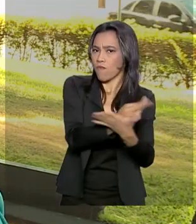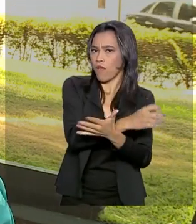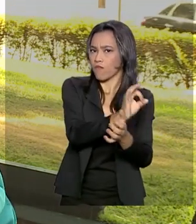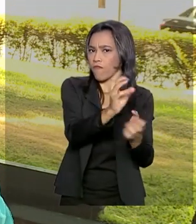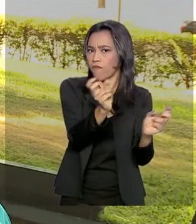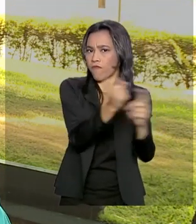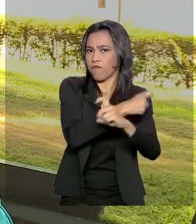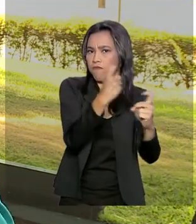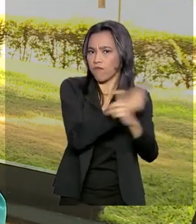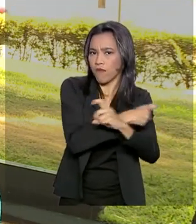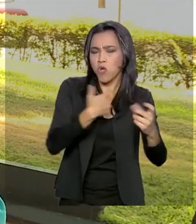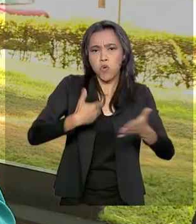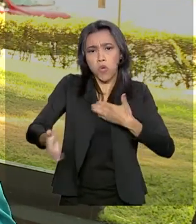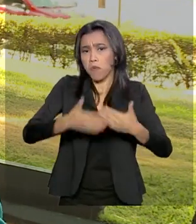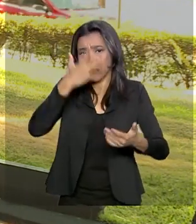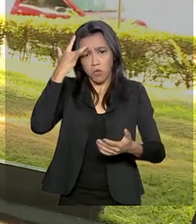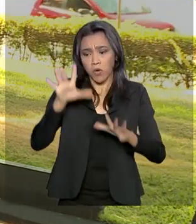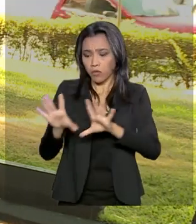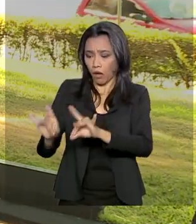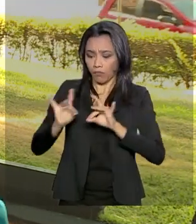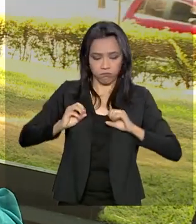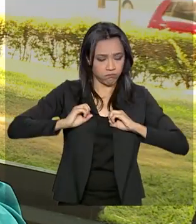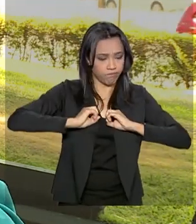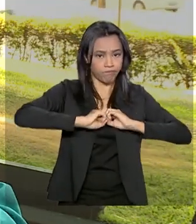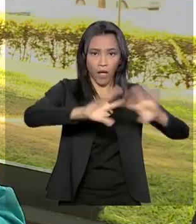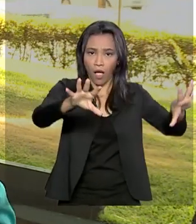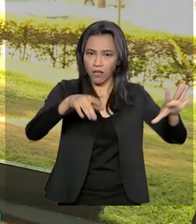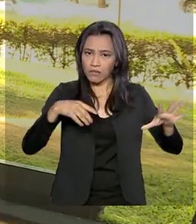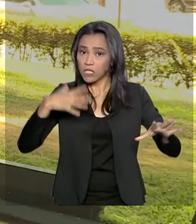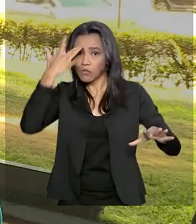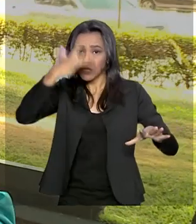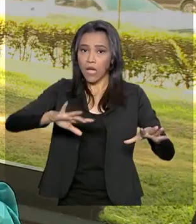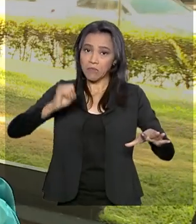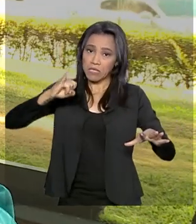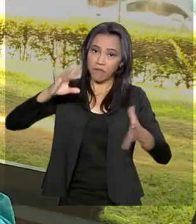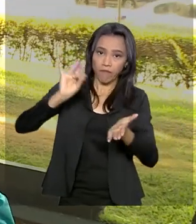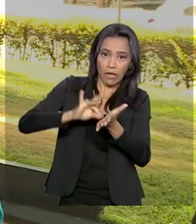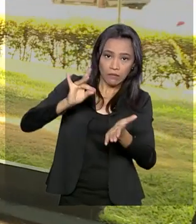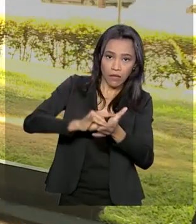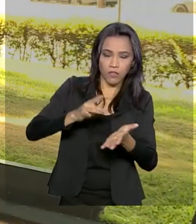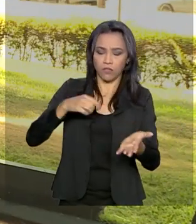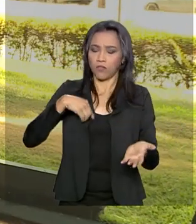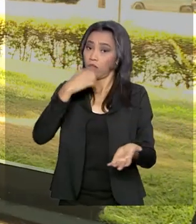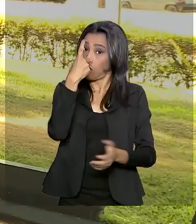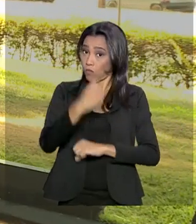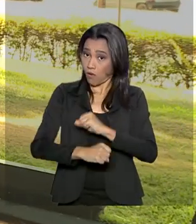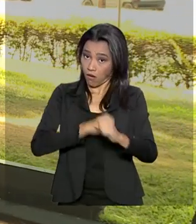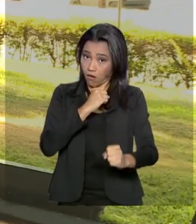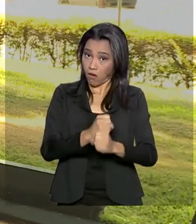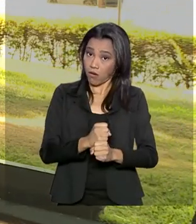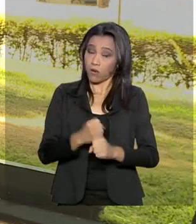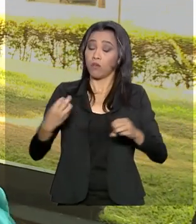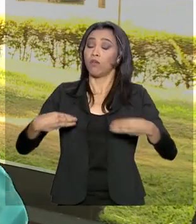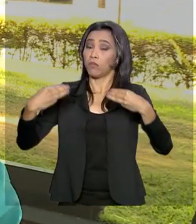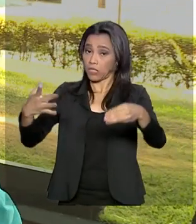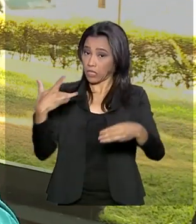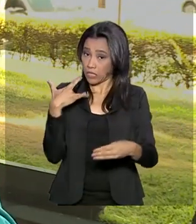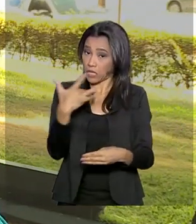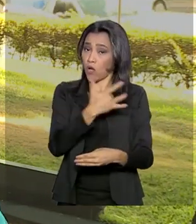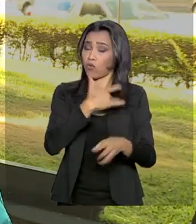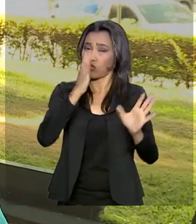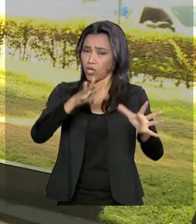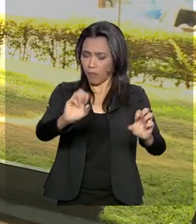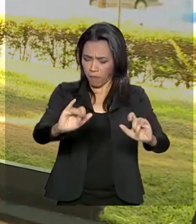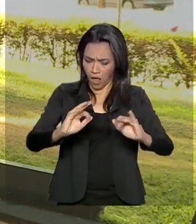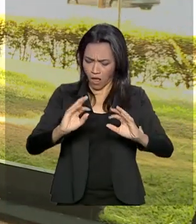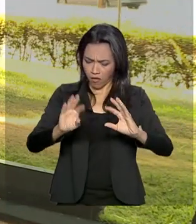mensagem por WhatsApp e checar se a informação é verdadeira. Em um ano, o Ministério da Saúde já recebeu mais